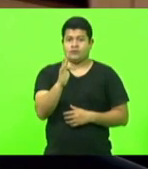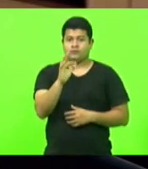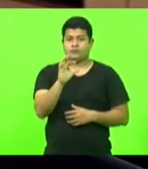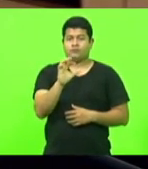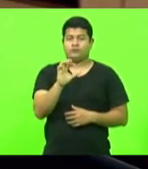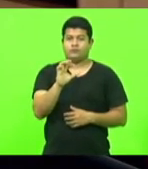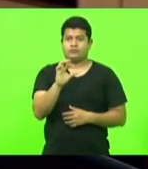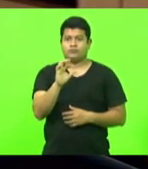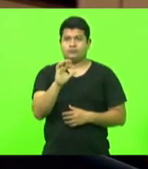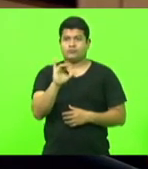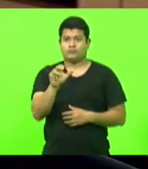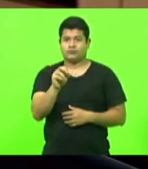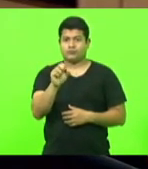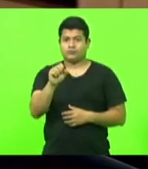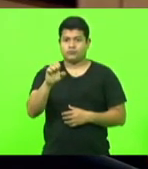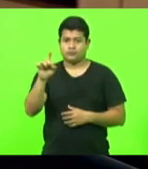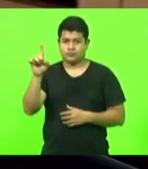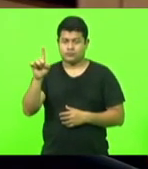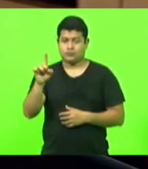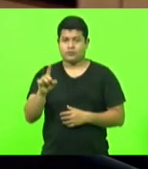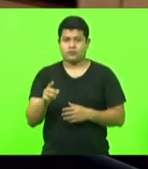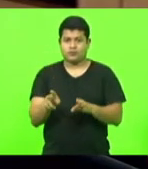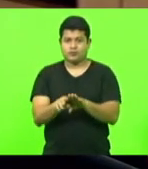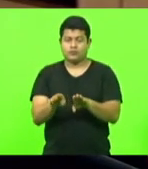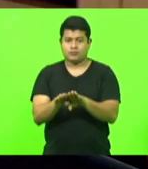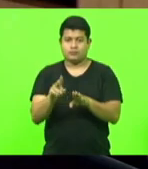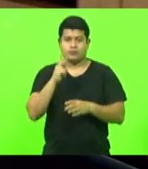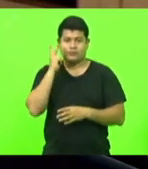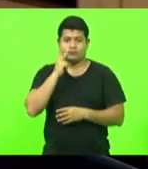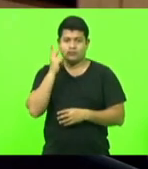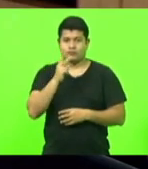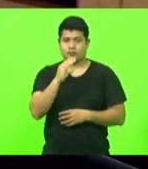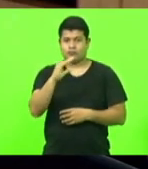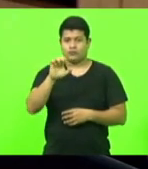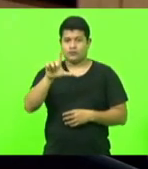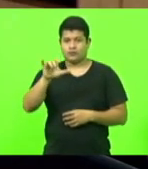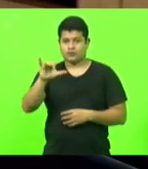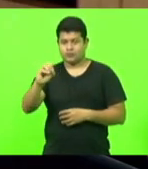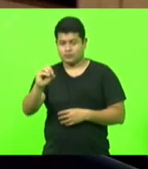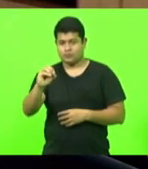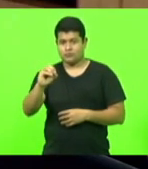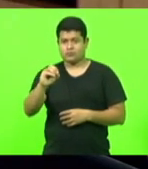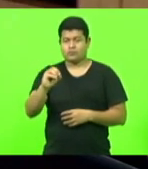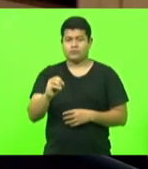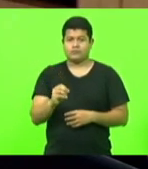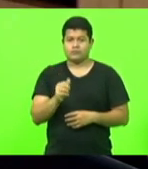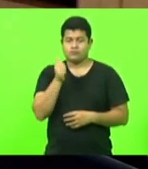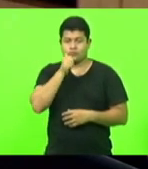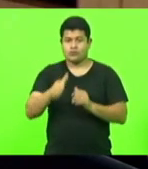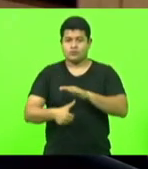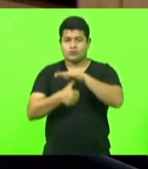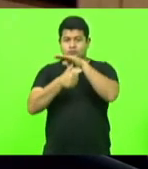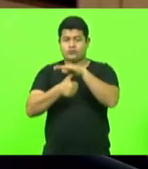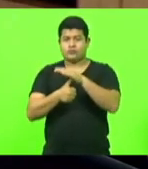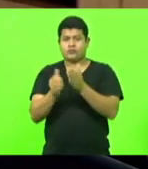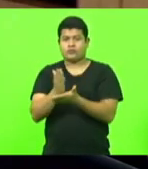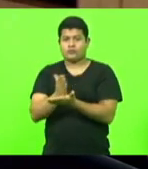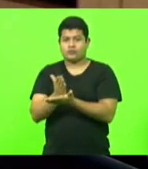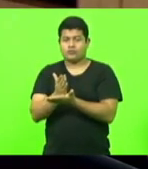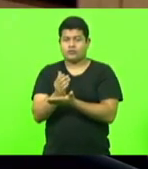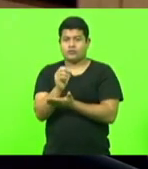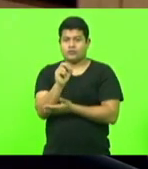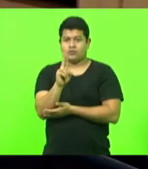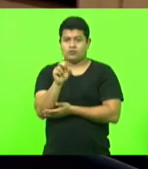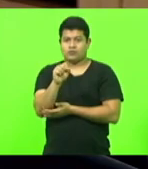Presidente da Câmara do Município de Forquilinha, Vereador Célio Elias. E magnífica Sra. Reitor da Universidade do Extremo Sul Catarinense, Unesc,